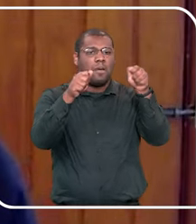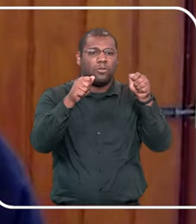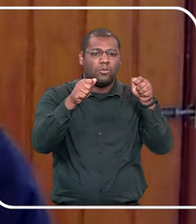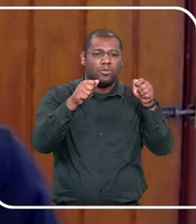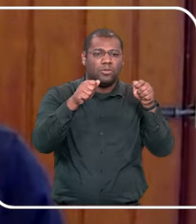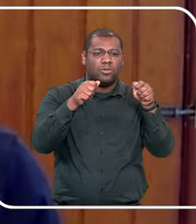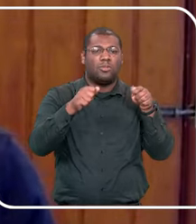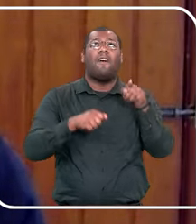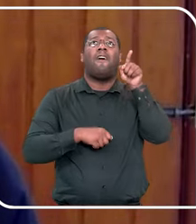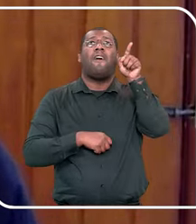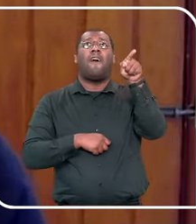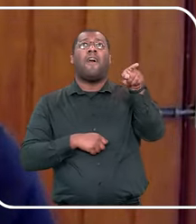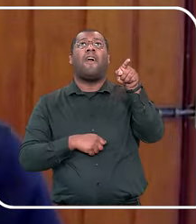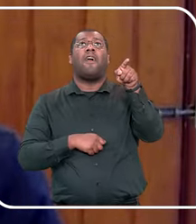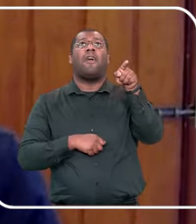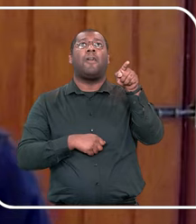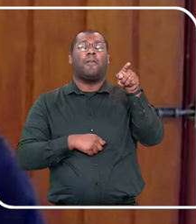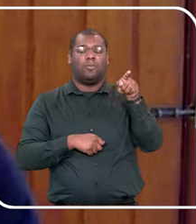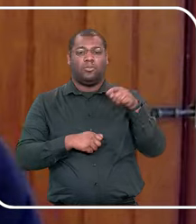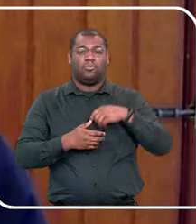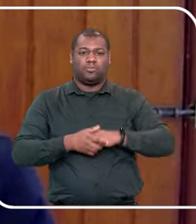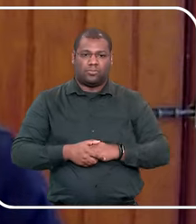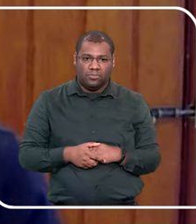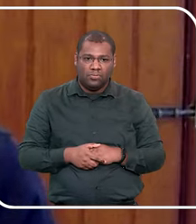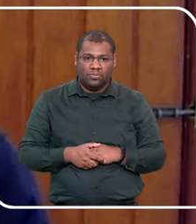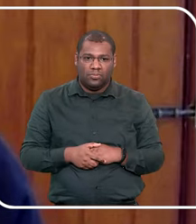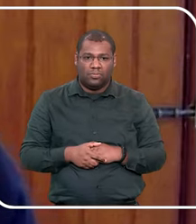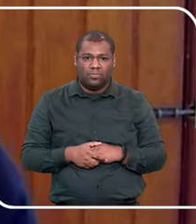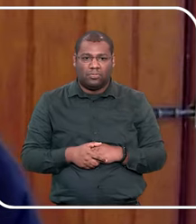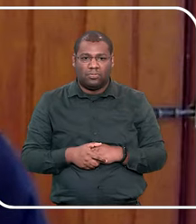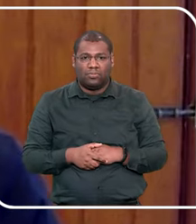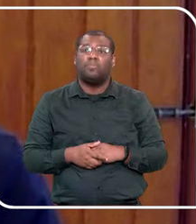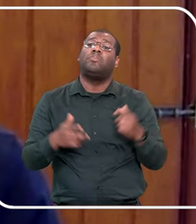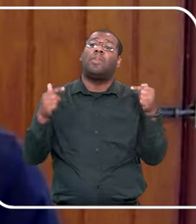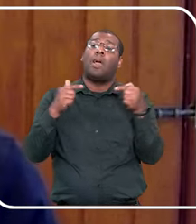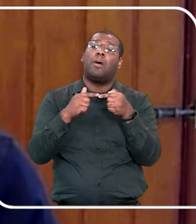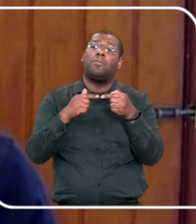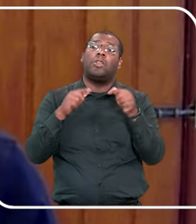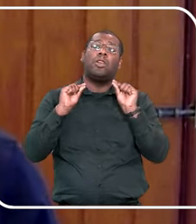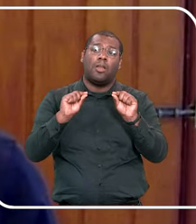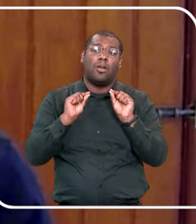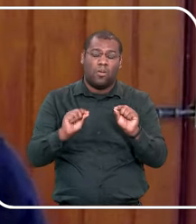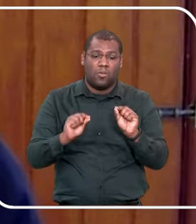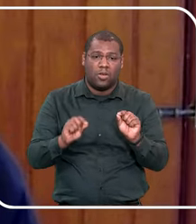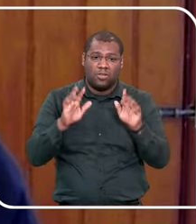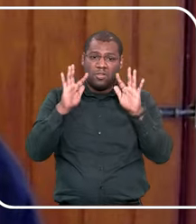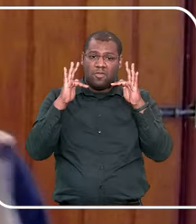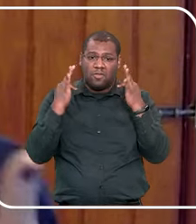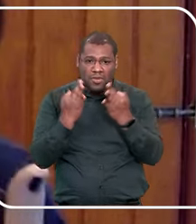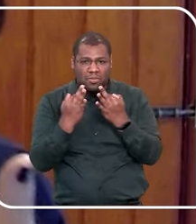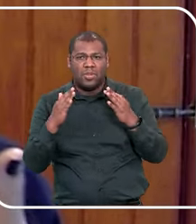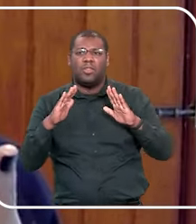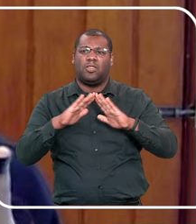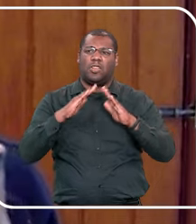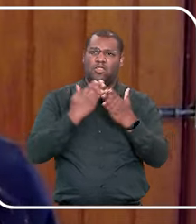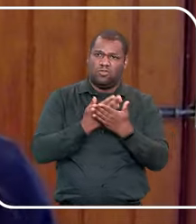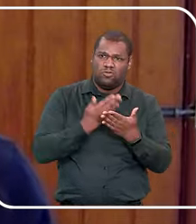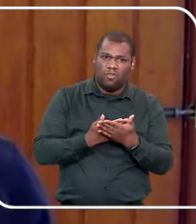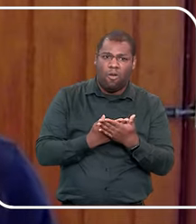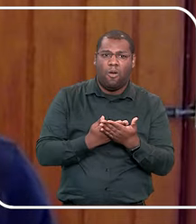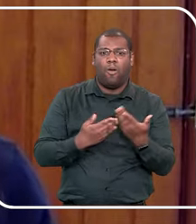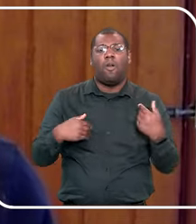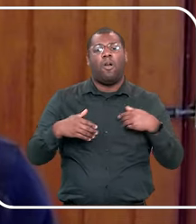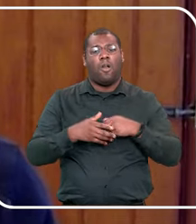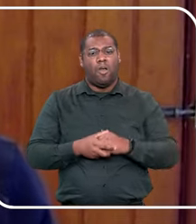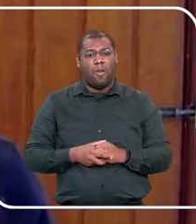história do quão frágil a rede de proteção, é uma analogia, né? A nossa rede de proteção, que são os nossos familiares, a escola, eu tomo como